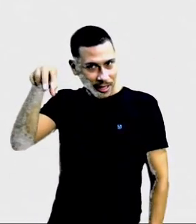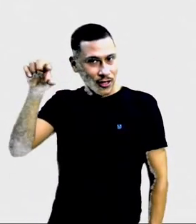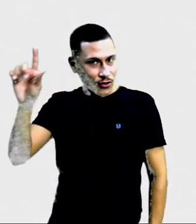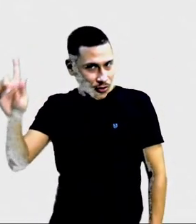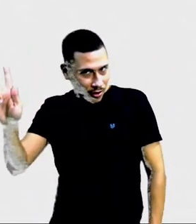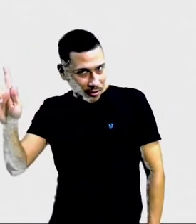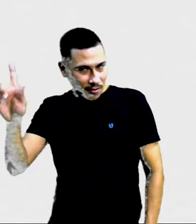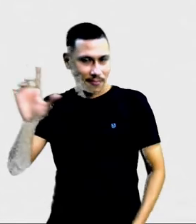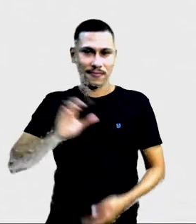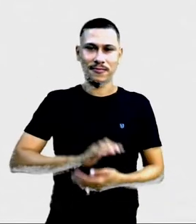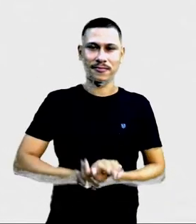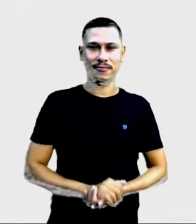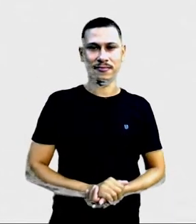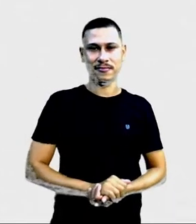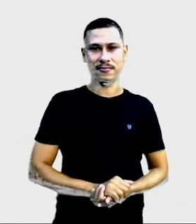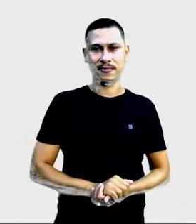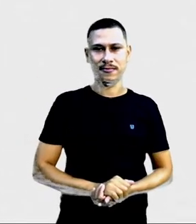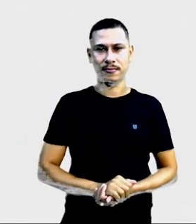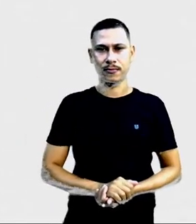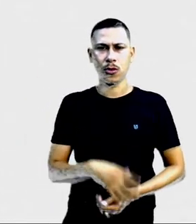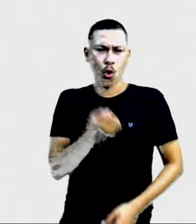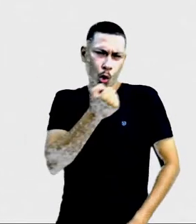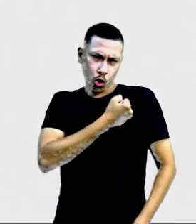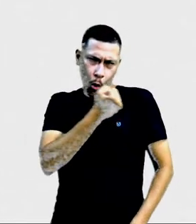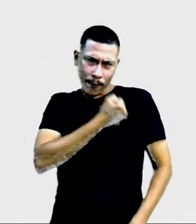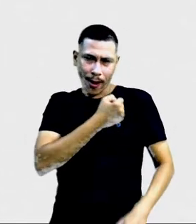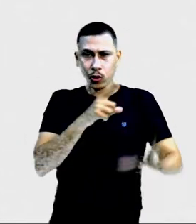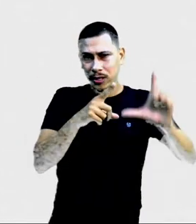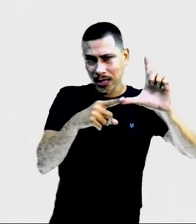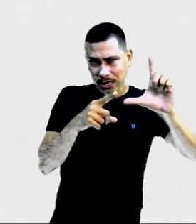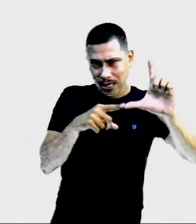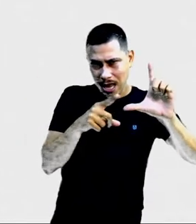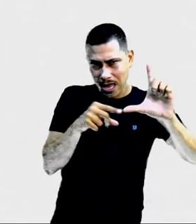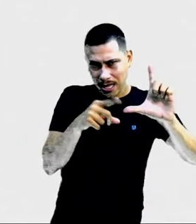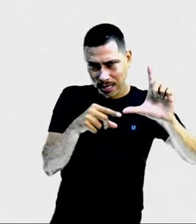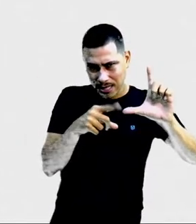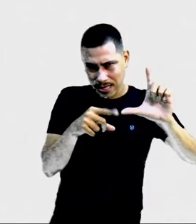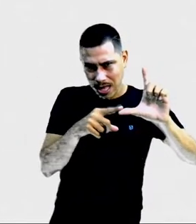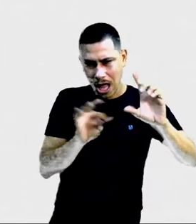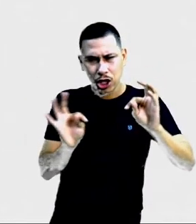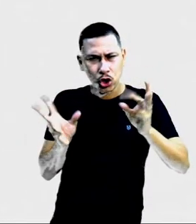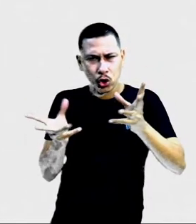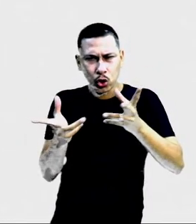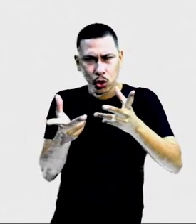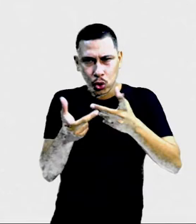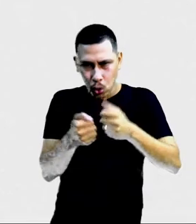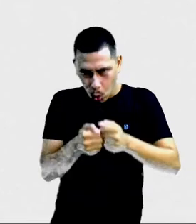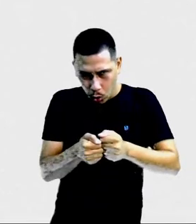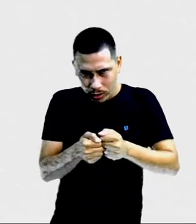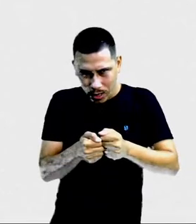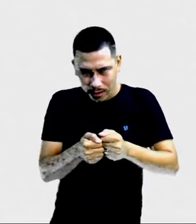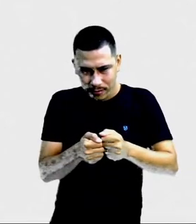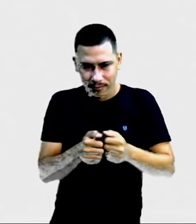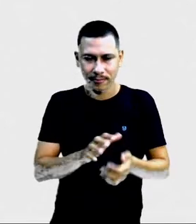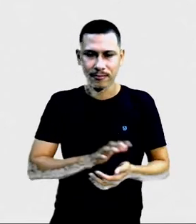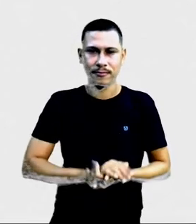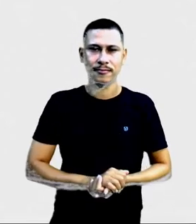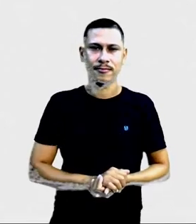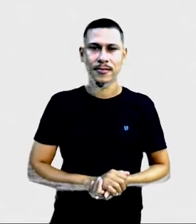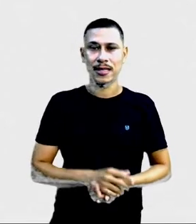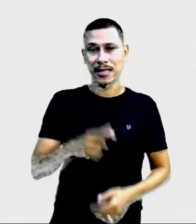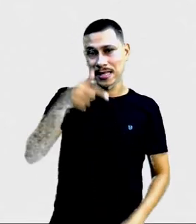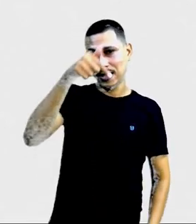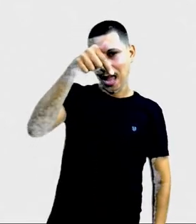G. E o número de letras, somando as vogais e as consoantes, nós temos